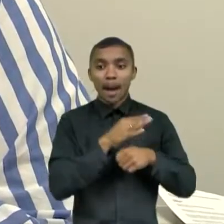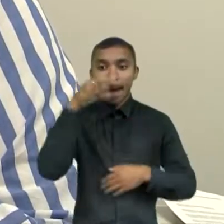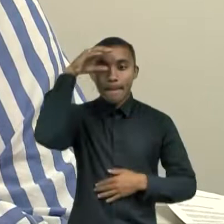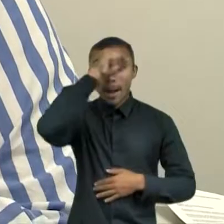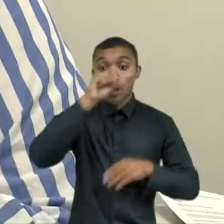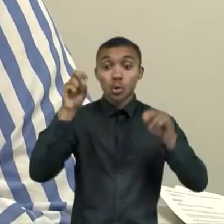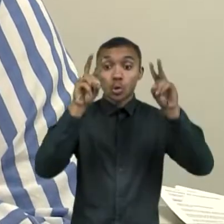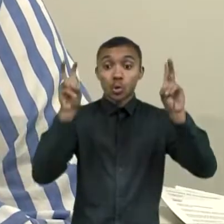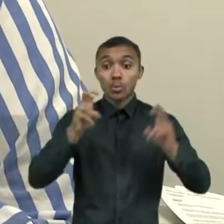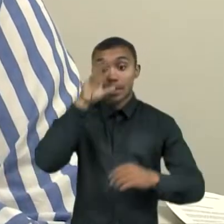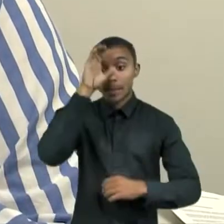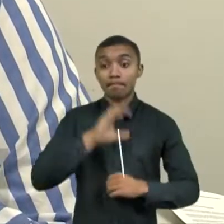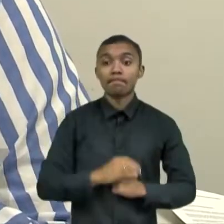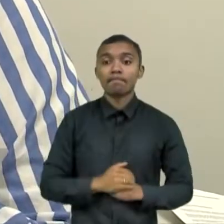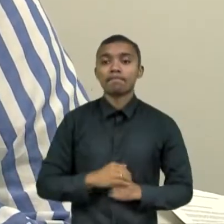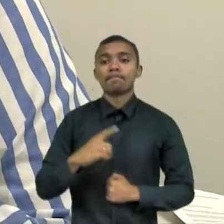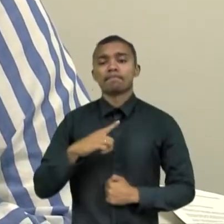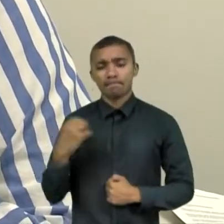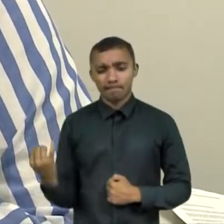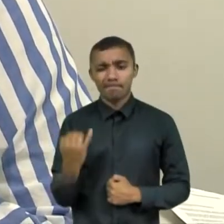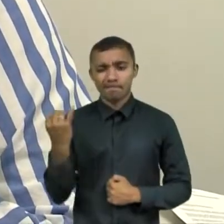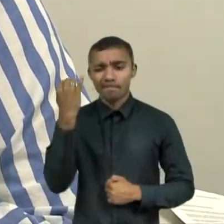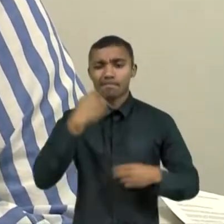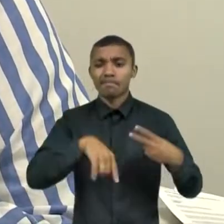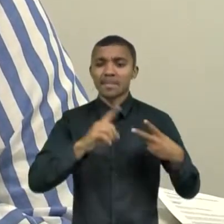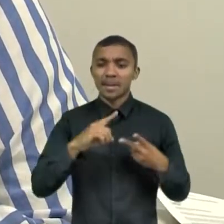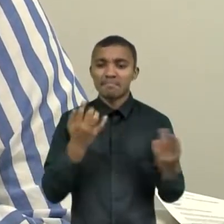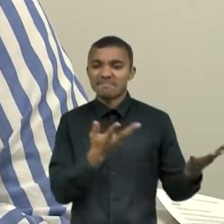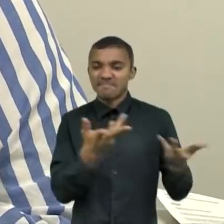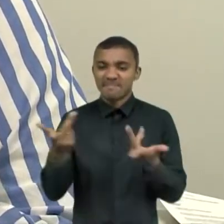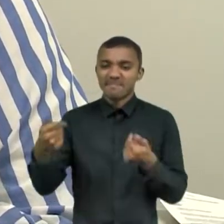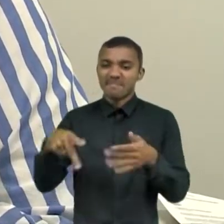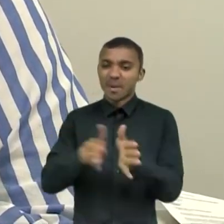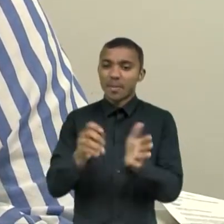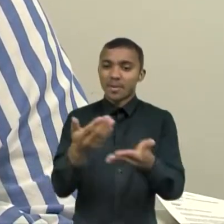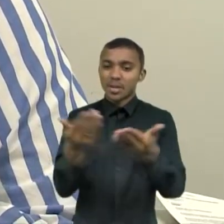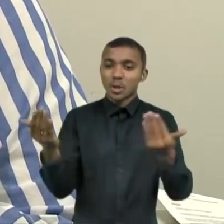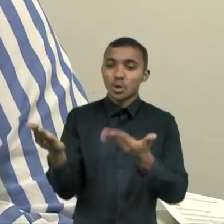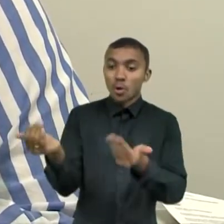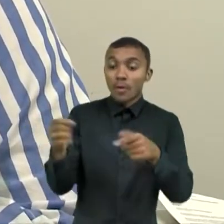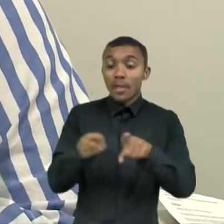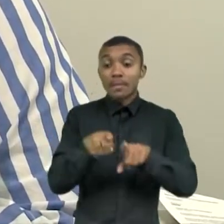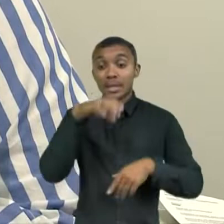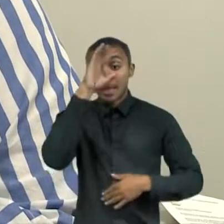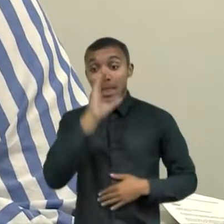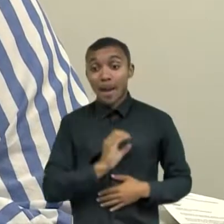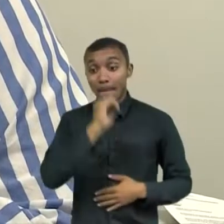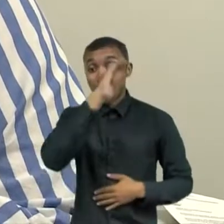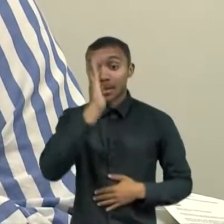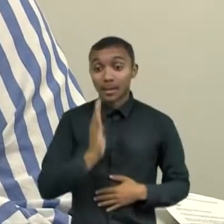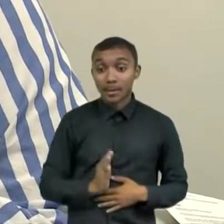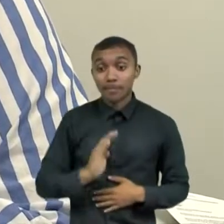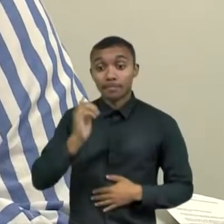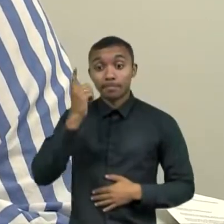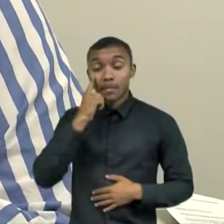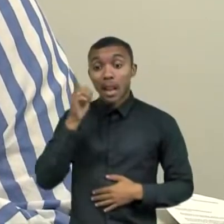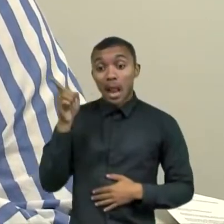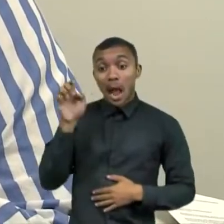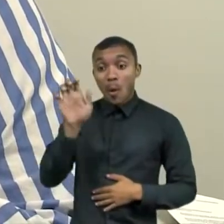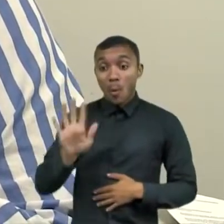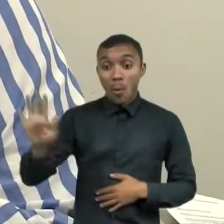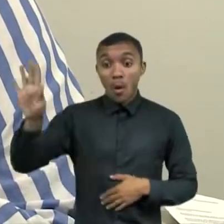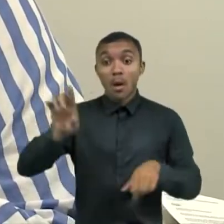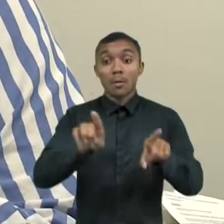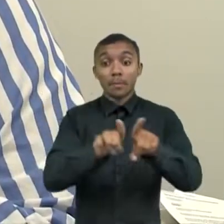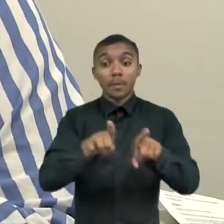importância, de grande relevância para o jovem, para o cidadão brasileiro. Na Europa e nos Estados Unidos, nós